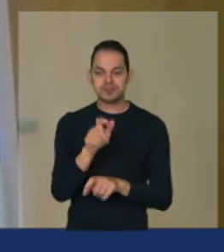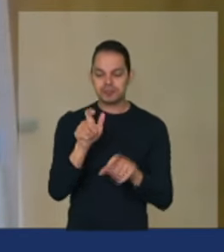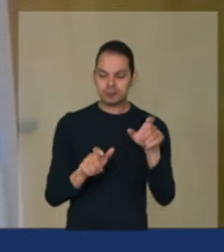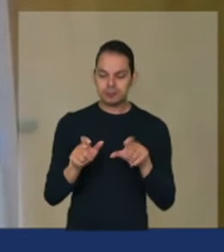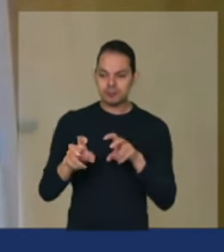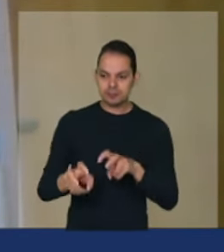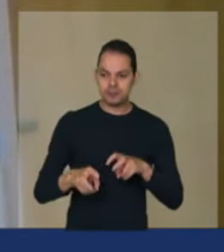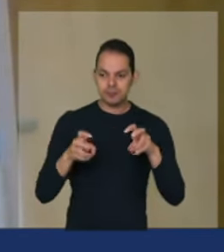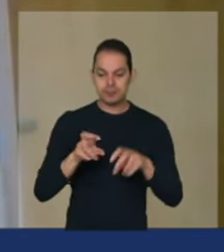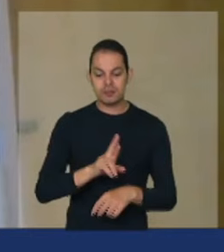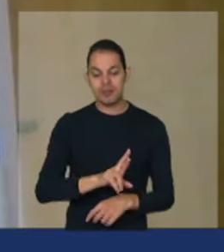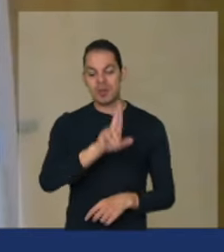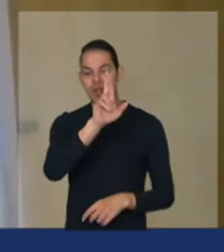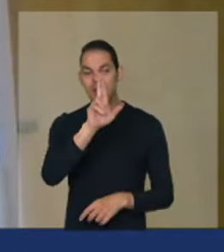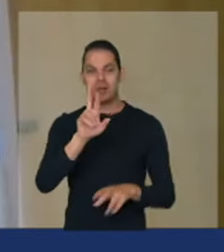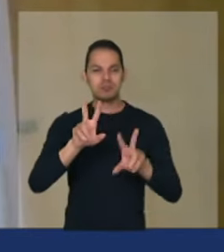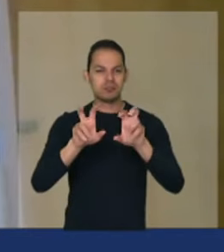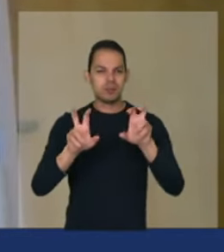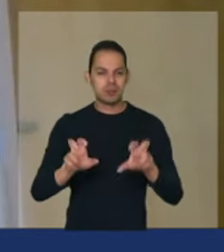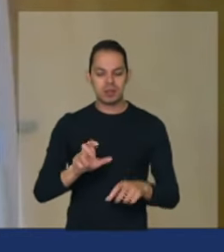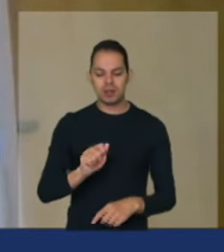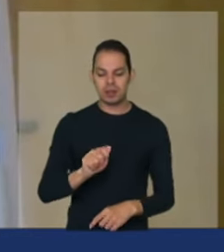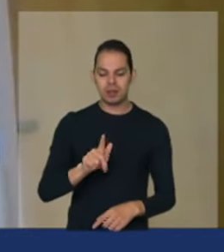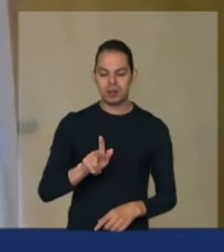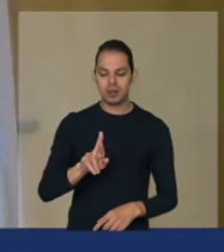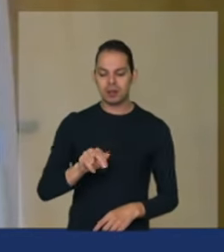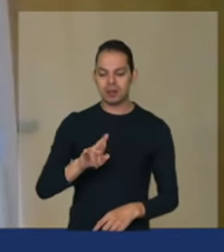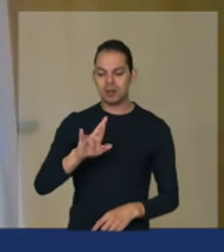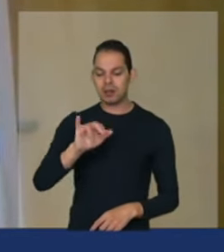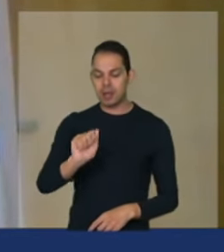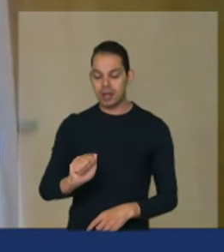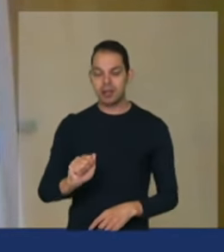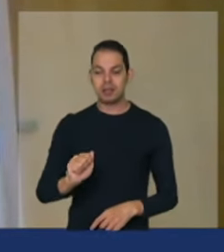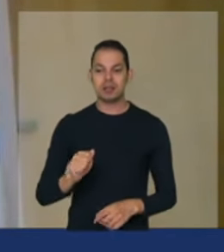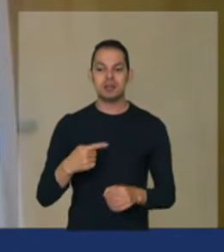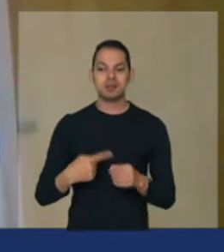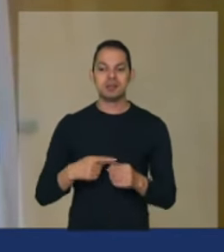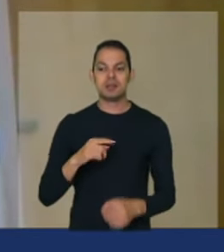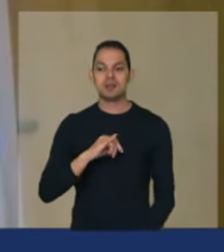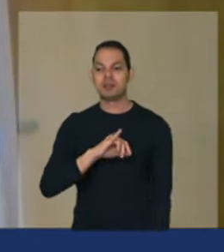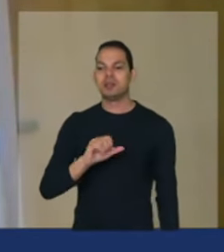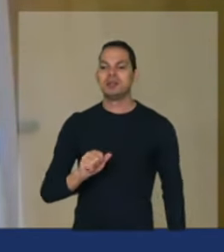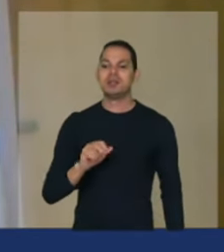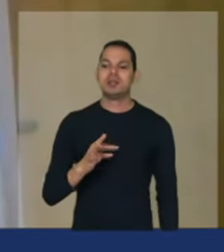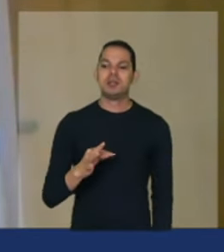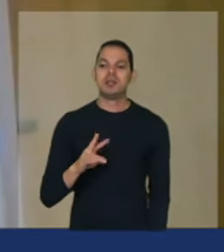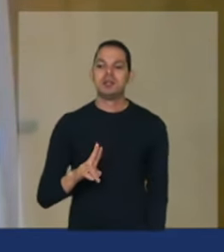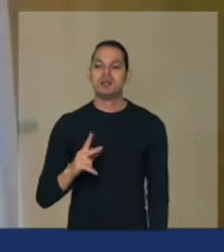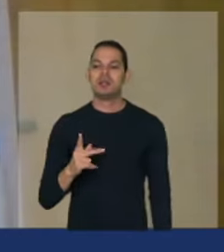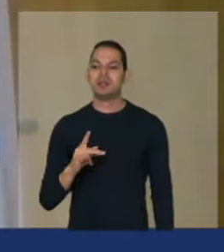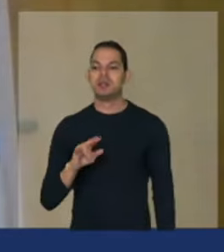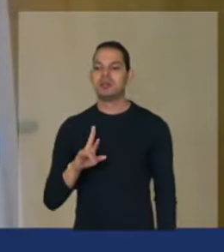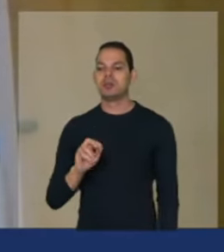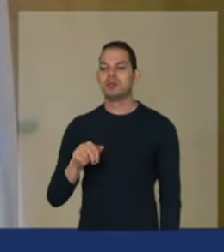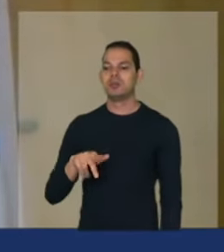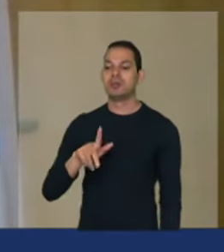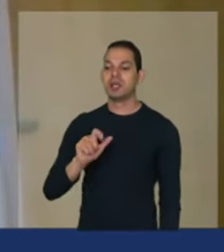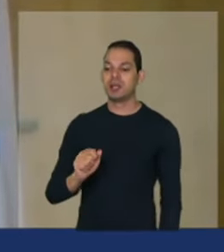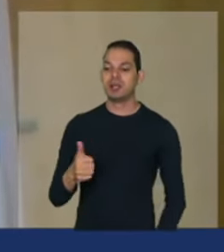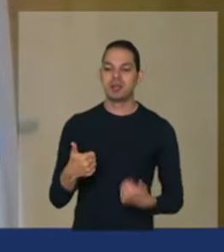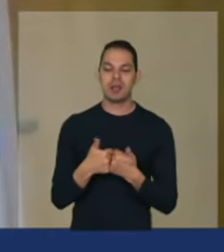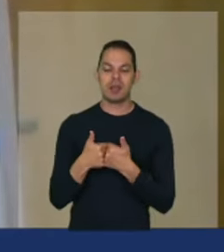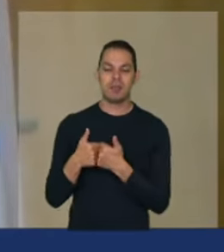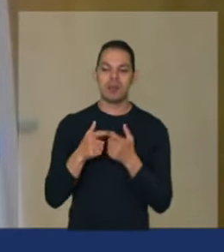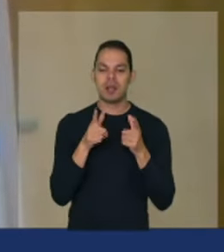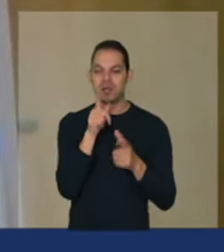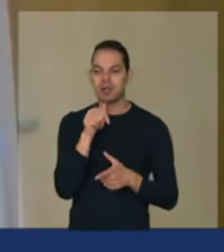pelas questões agrárias do mandato residente lá em Jacupiranga no Vale do Rio Ribeira ele tem feito